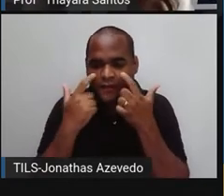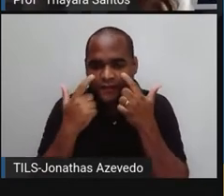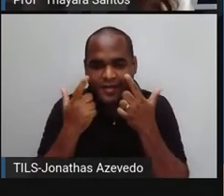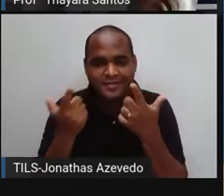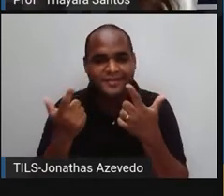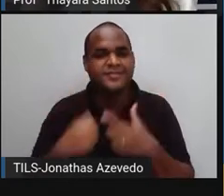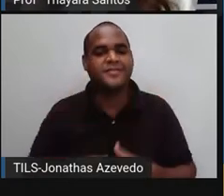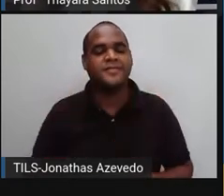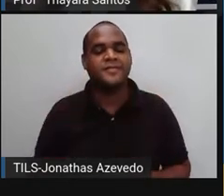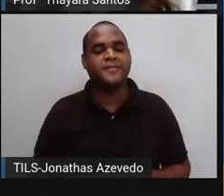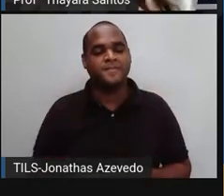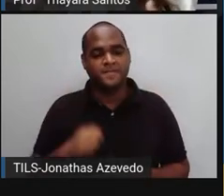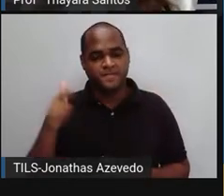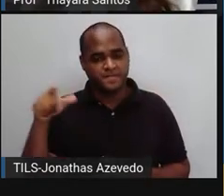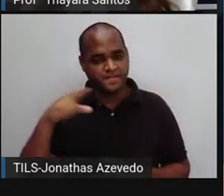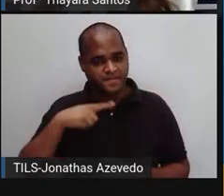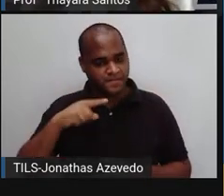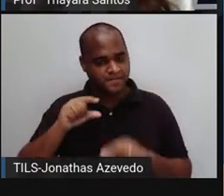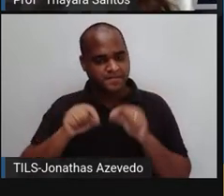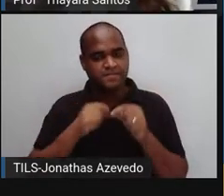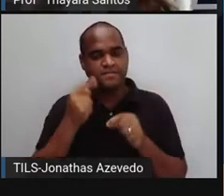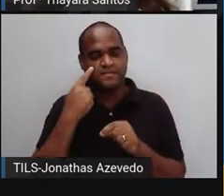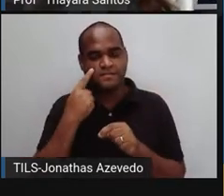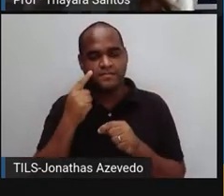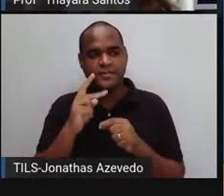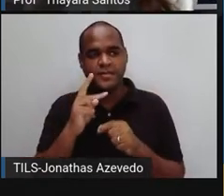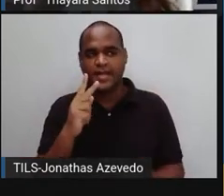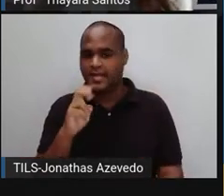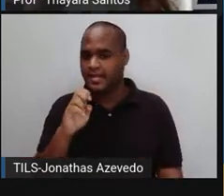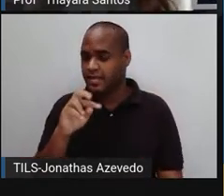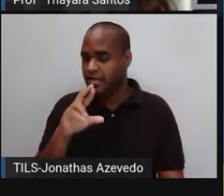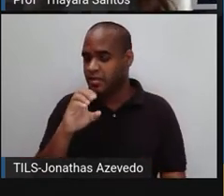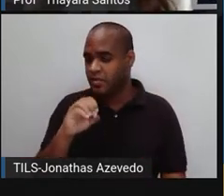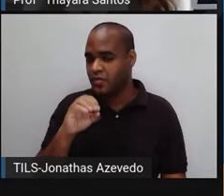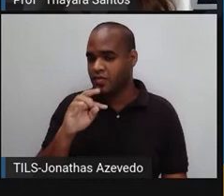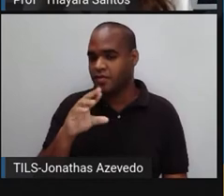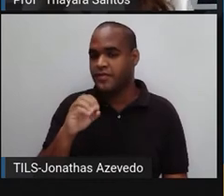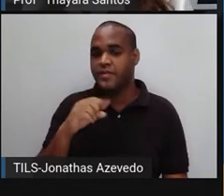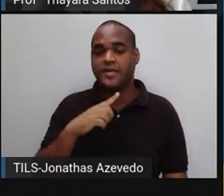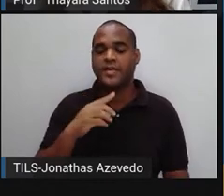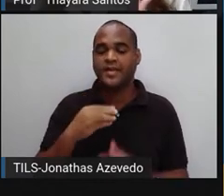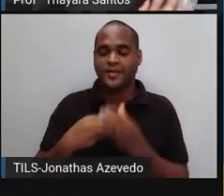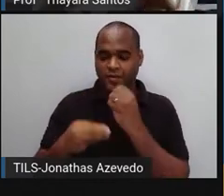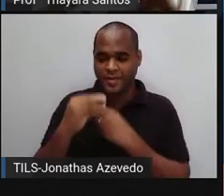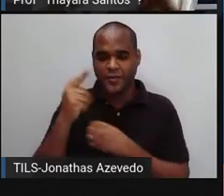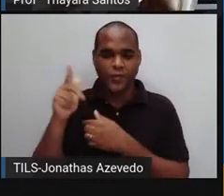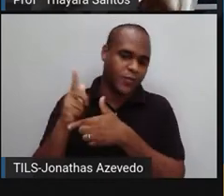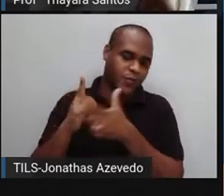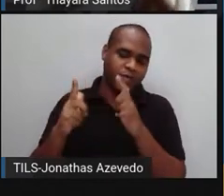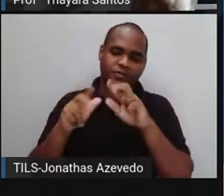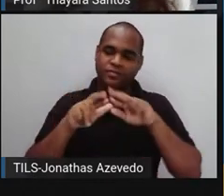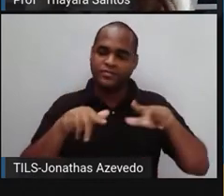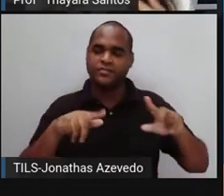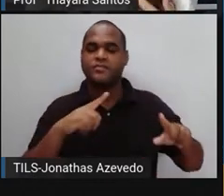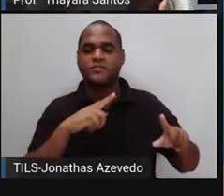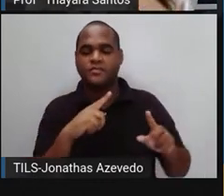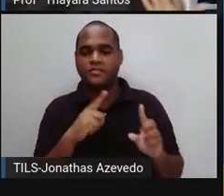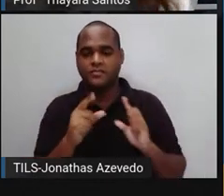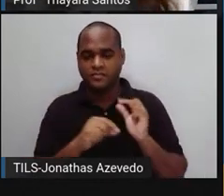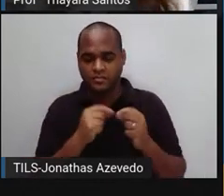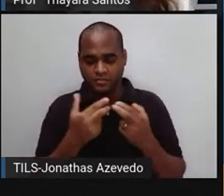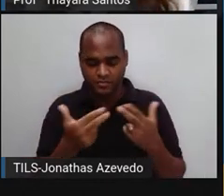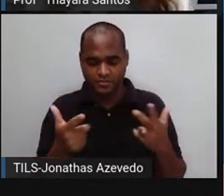a olho nu. Eles são organismos que a gente chama de heterótrofos, porque eles se alimentam de outros seres vivos. Eles não